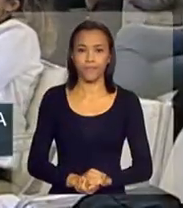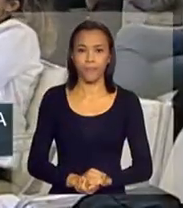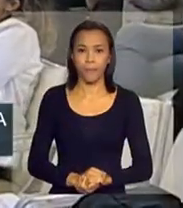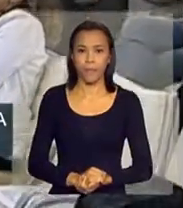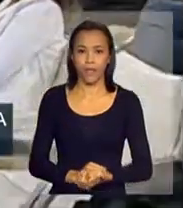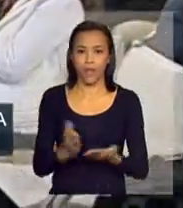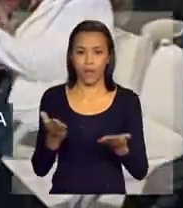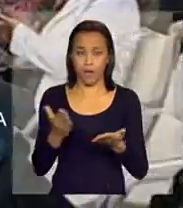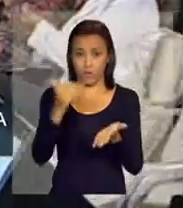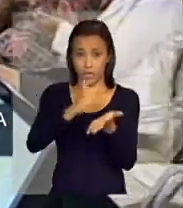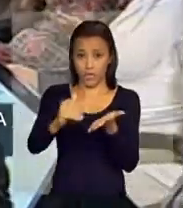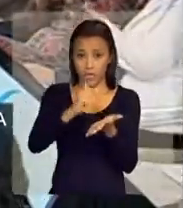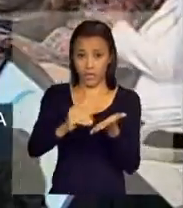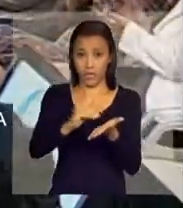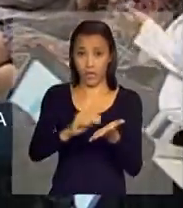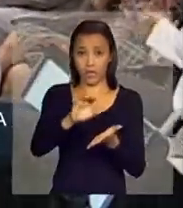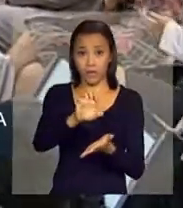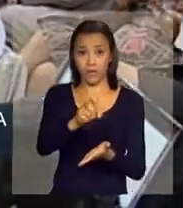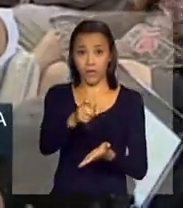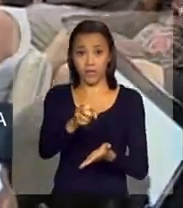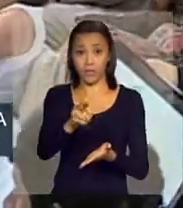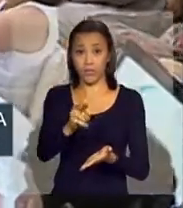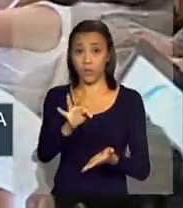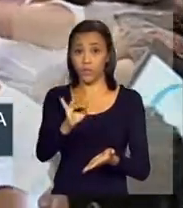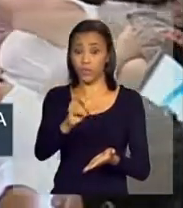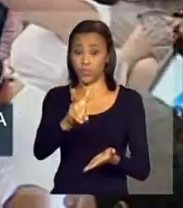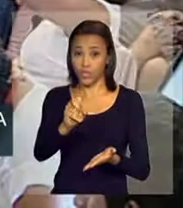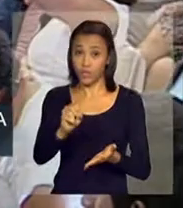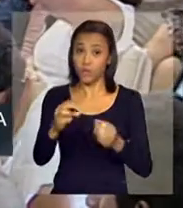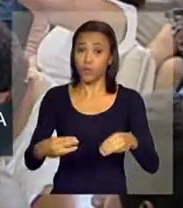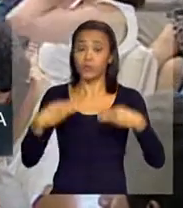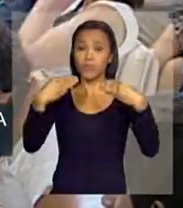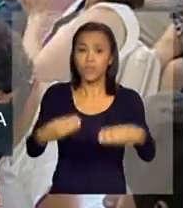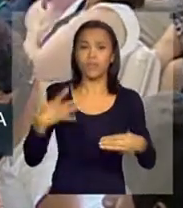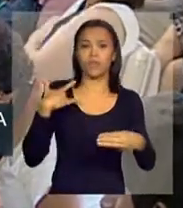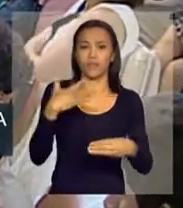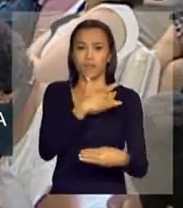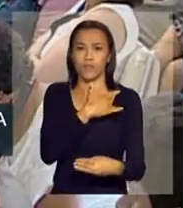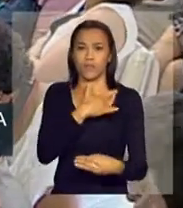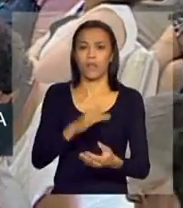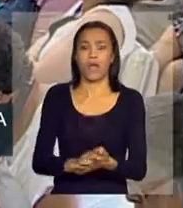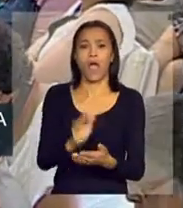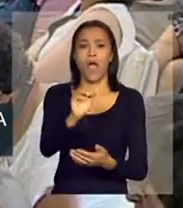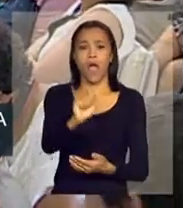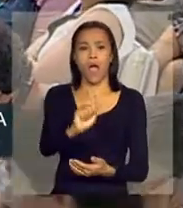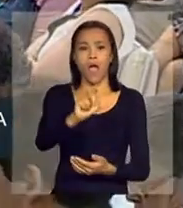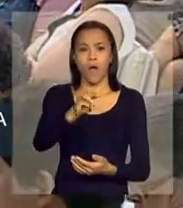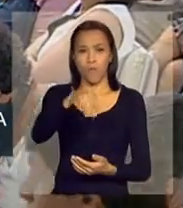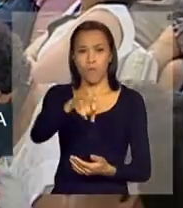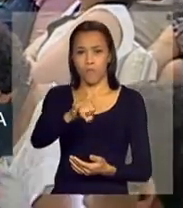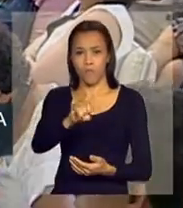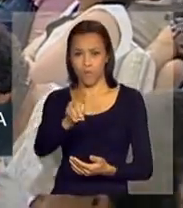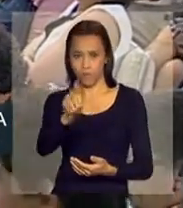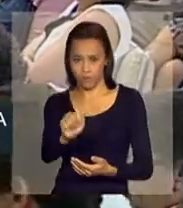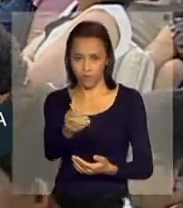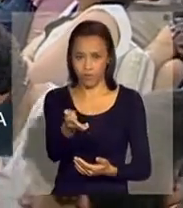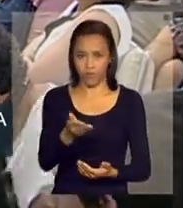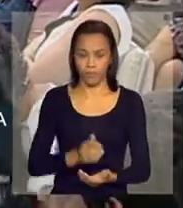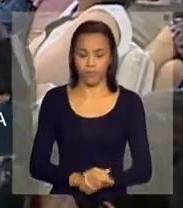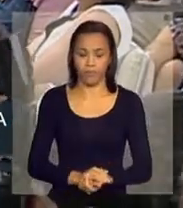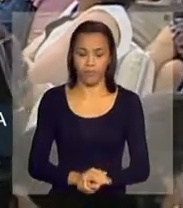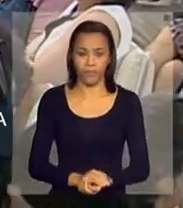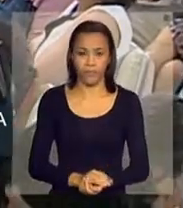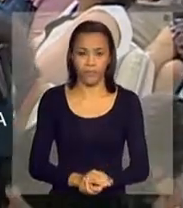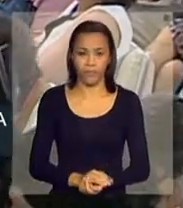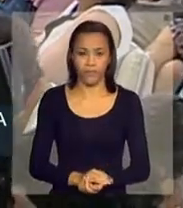palavra, o secretário executivo do Ministério da Saúde, Adail de Almeida Rolo. Bom dia